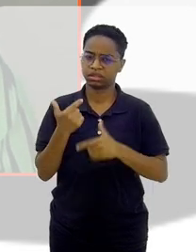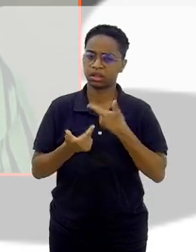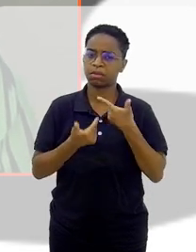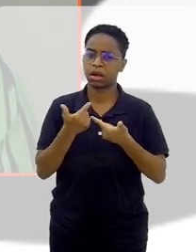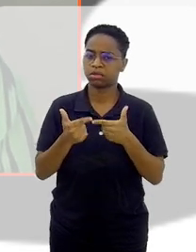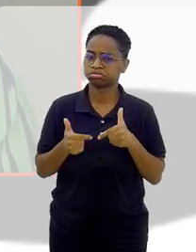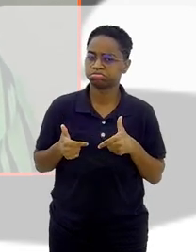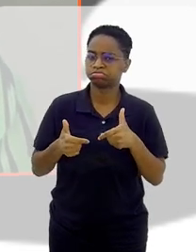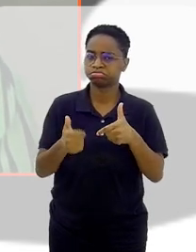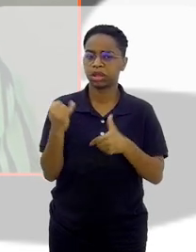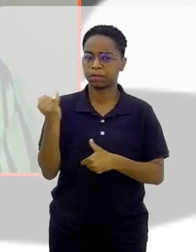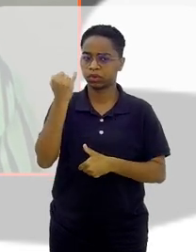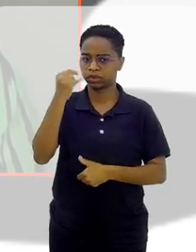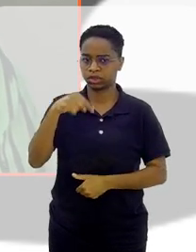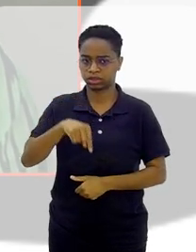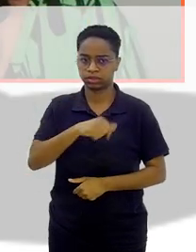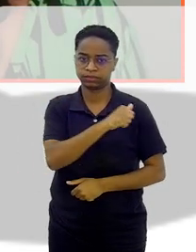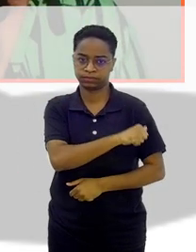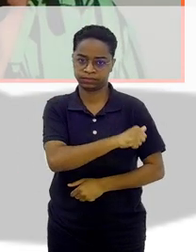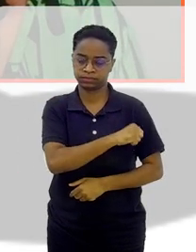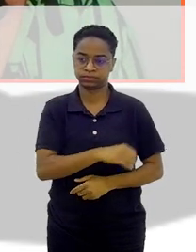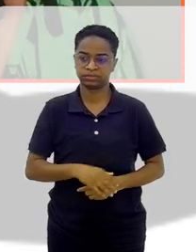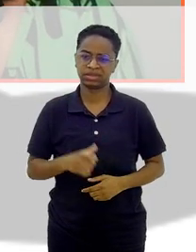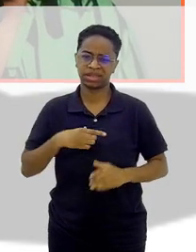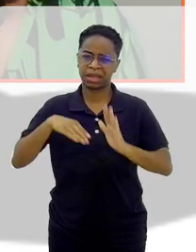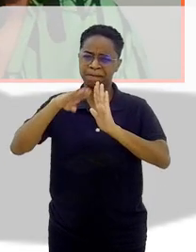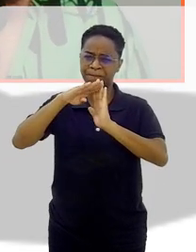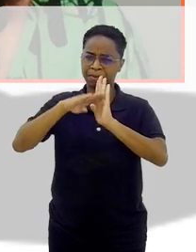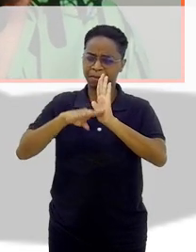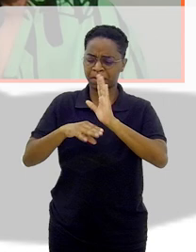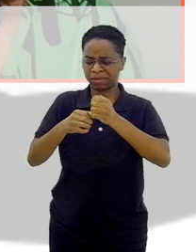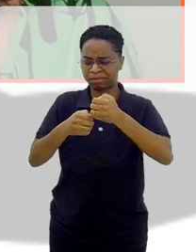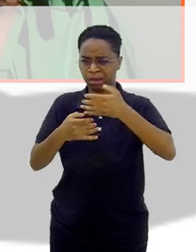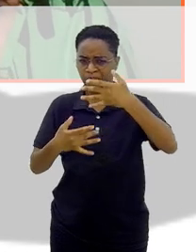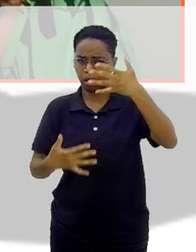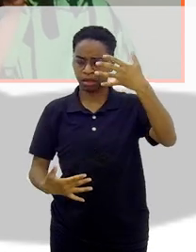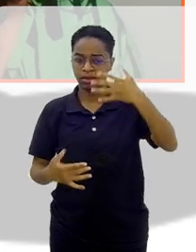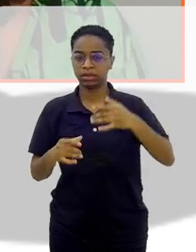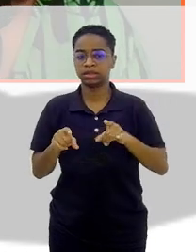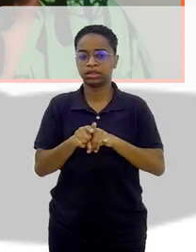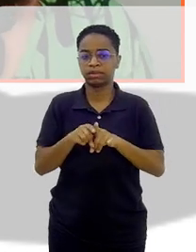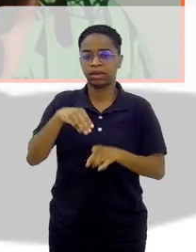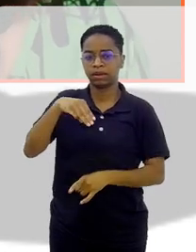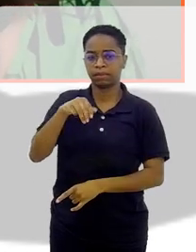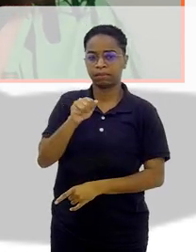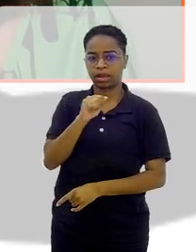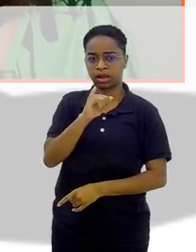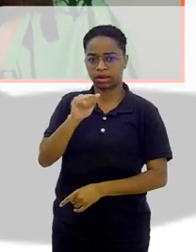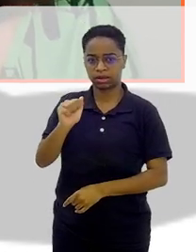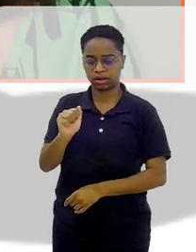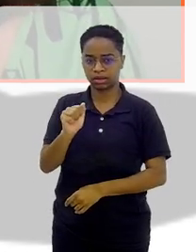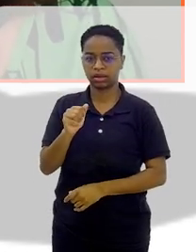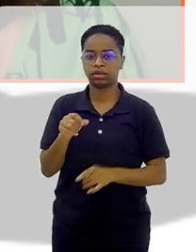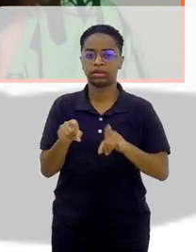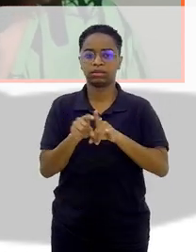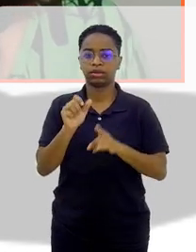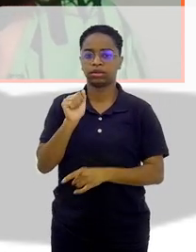trabalho muito importante aqui no Rio. E aí, uma lista enorme, né? Na entrevista, Maia Gabeira,